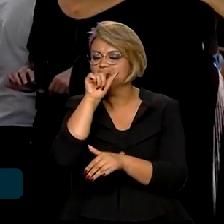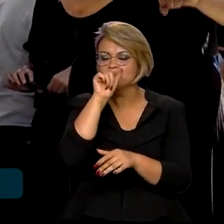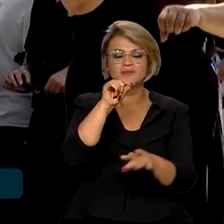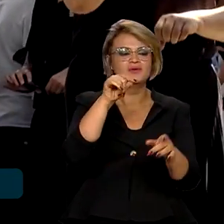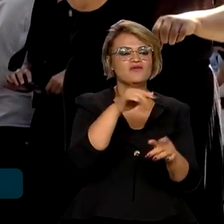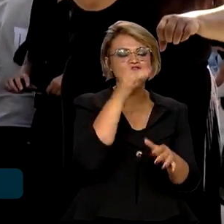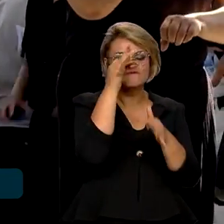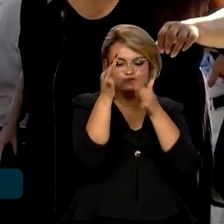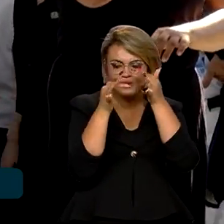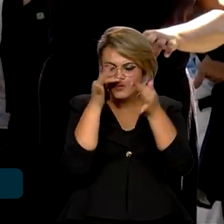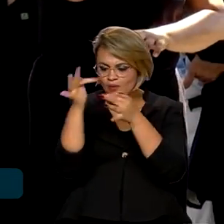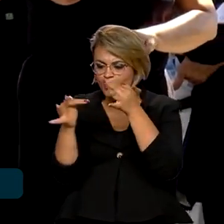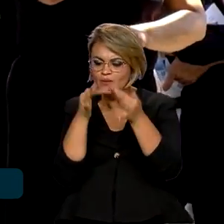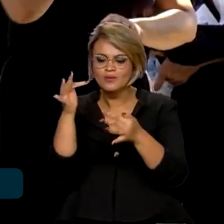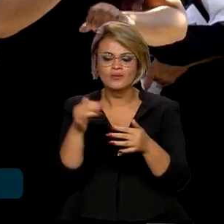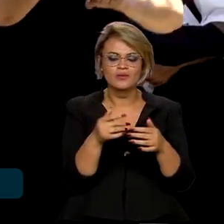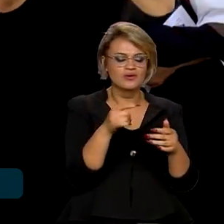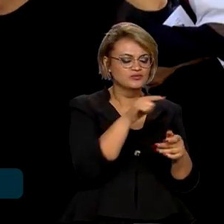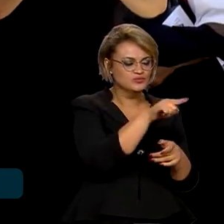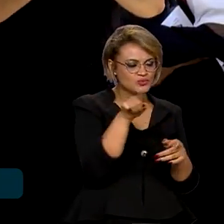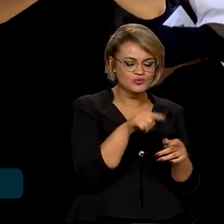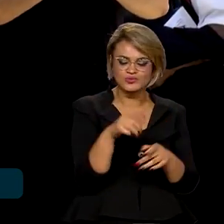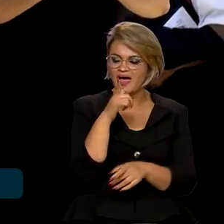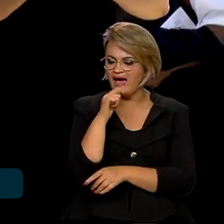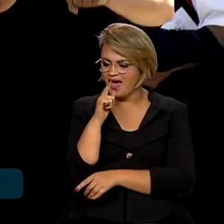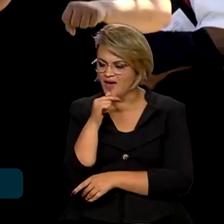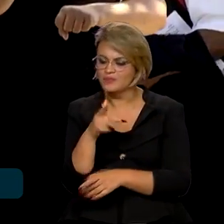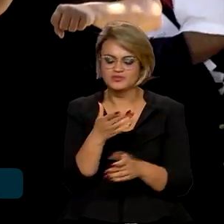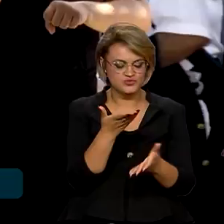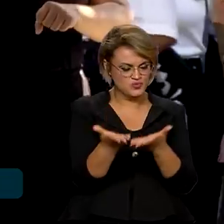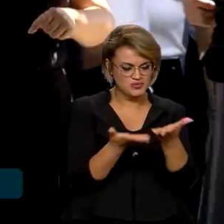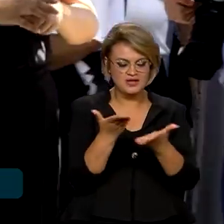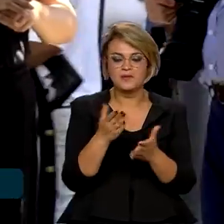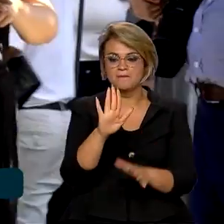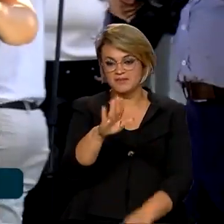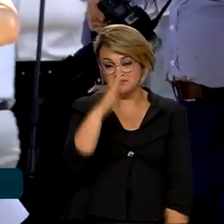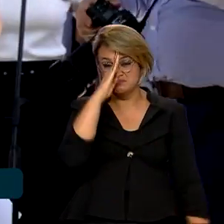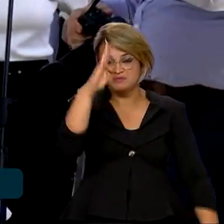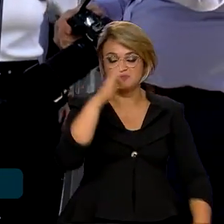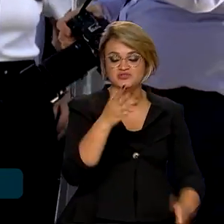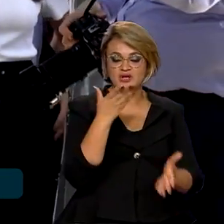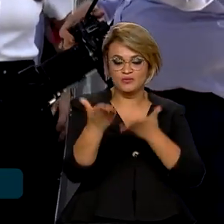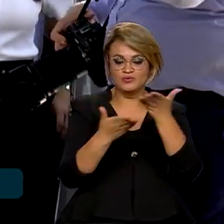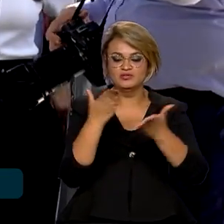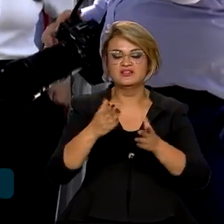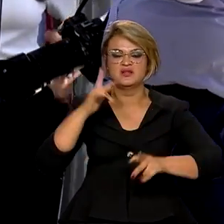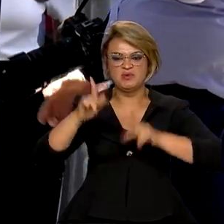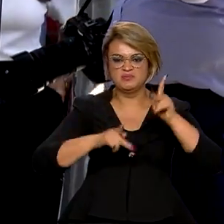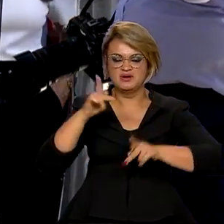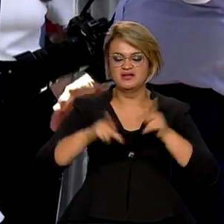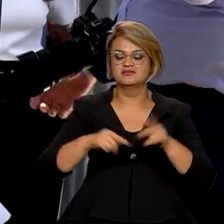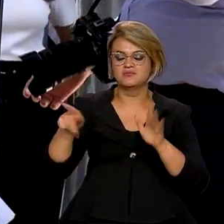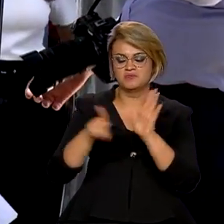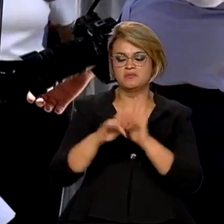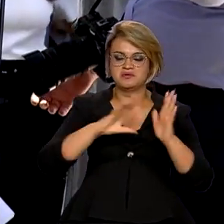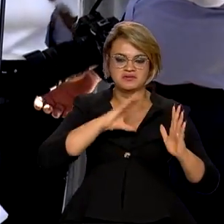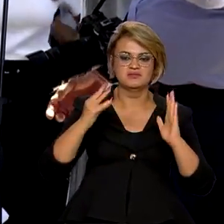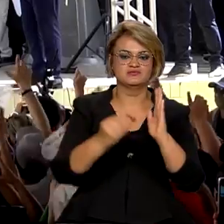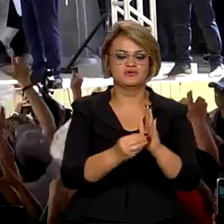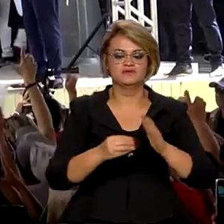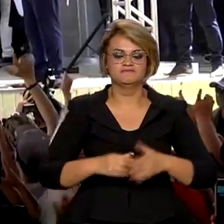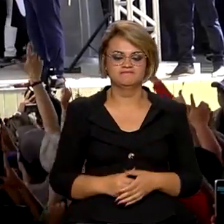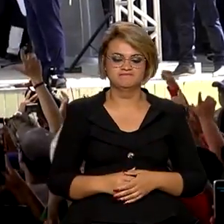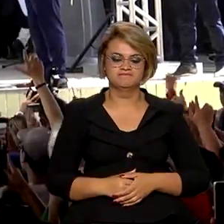cada flor, a gente quer cuidar da nossa água, mas, sobretudo, eu quero cuidar do povo amazônia que